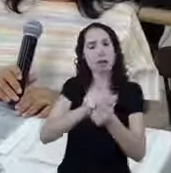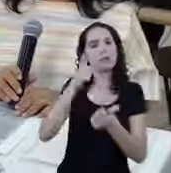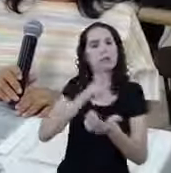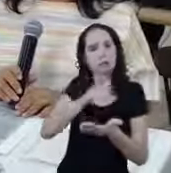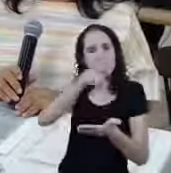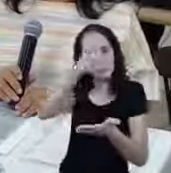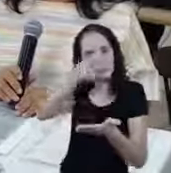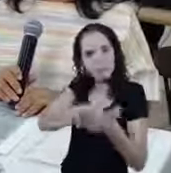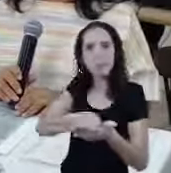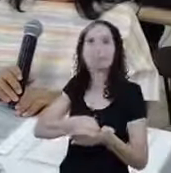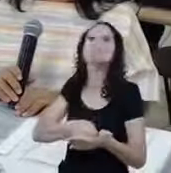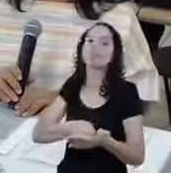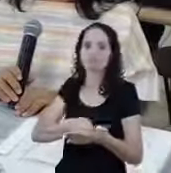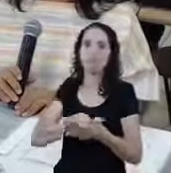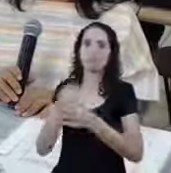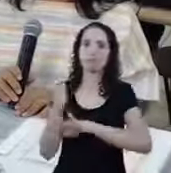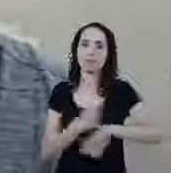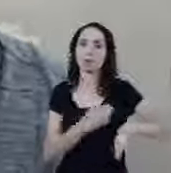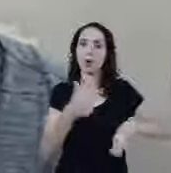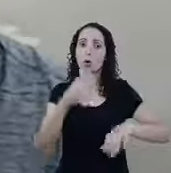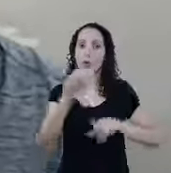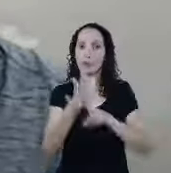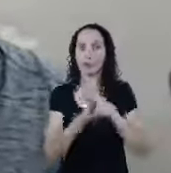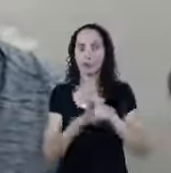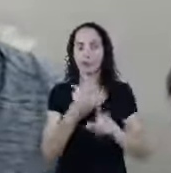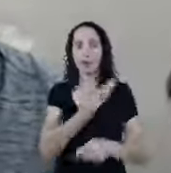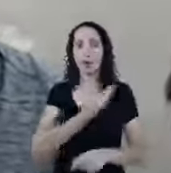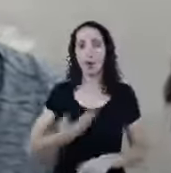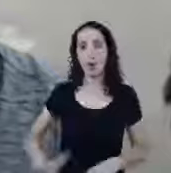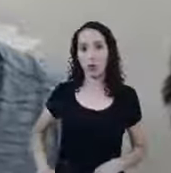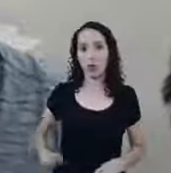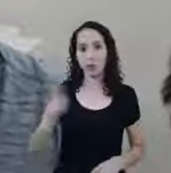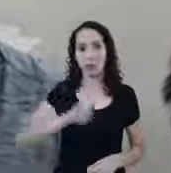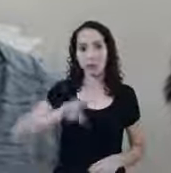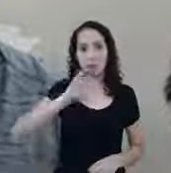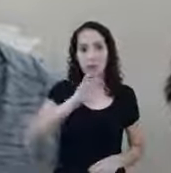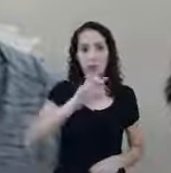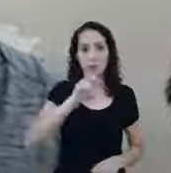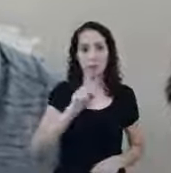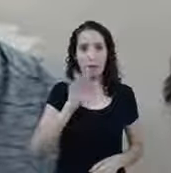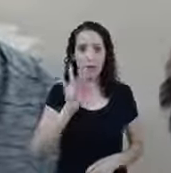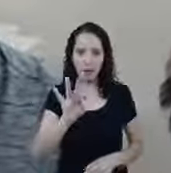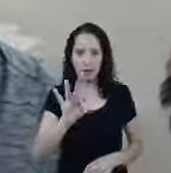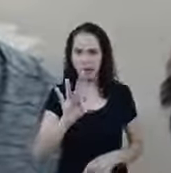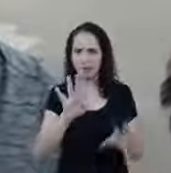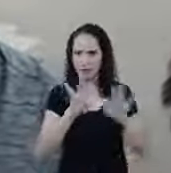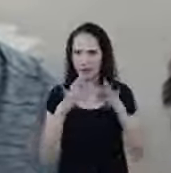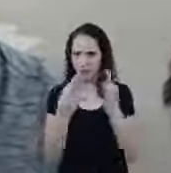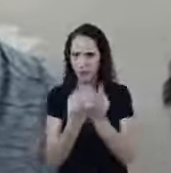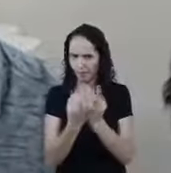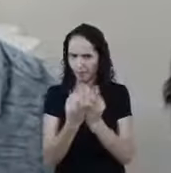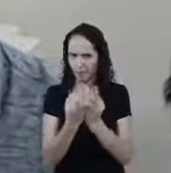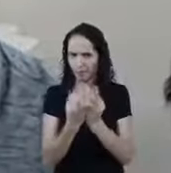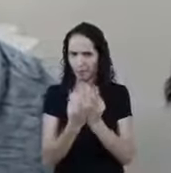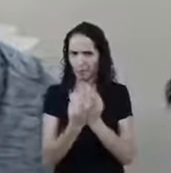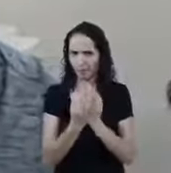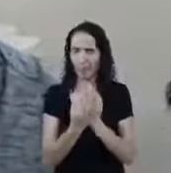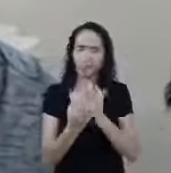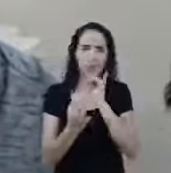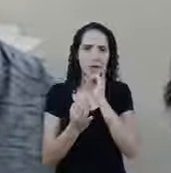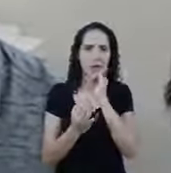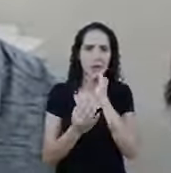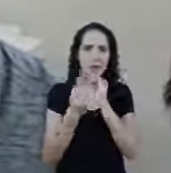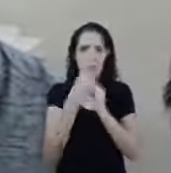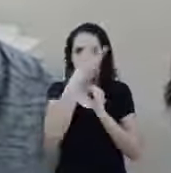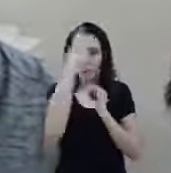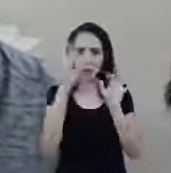É paciência Olha uma pergunta Aqui da Josiana O governo vai cruzar Os CPFs Dos integrantes Da família Caso um membro Receba